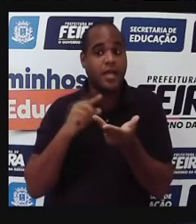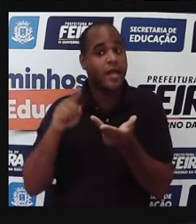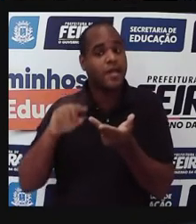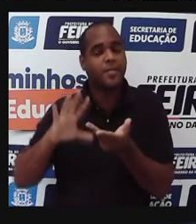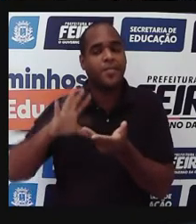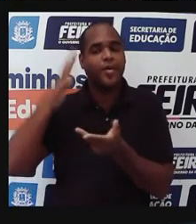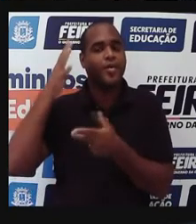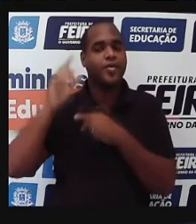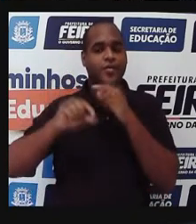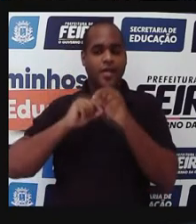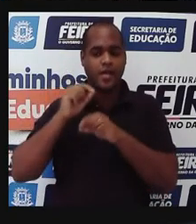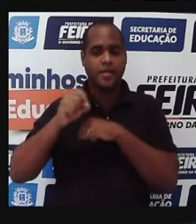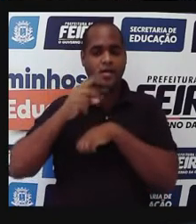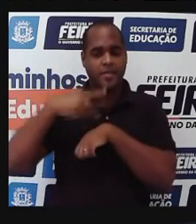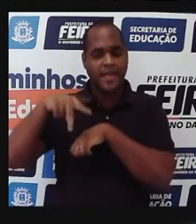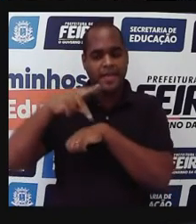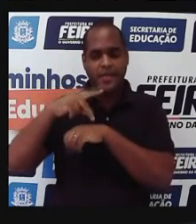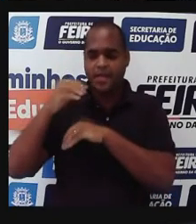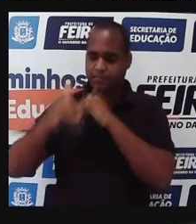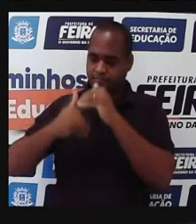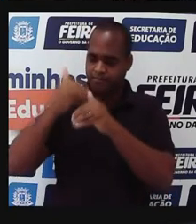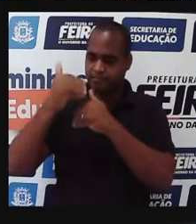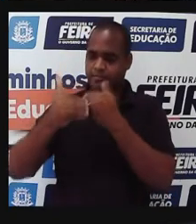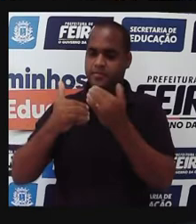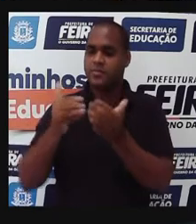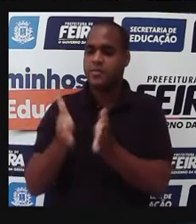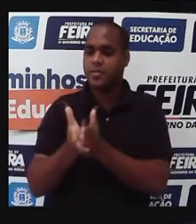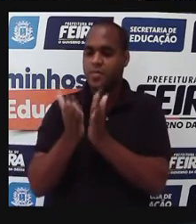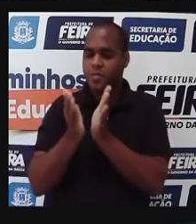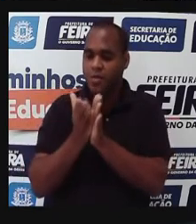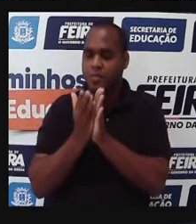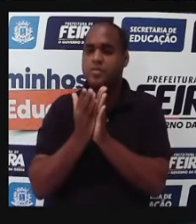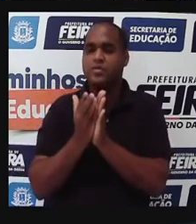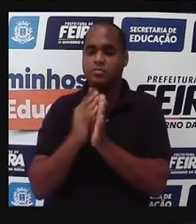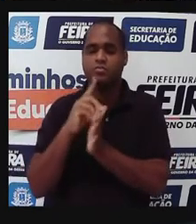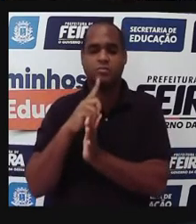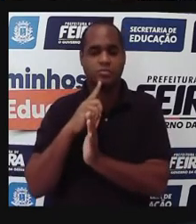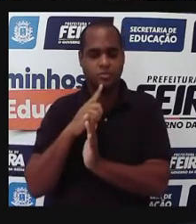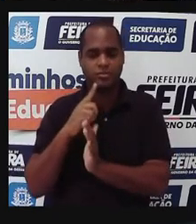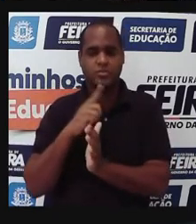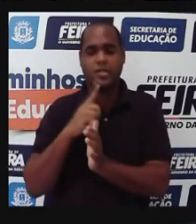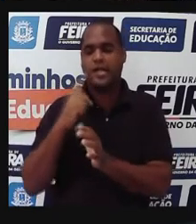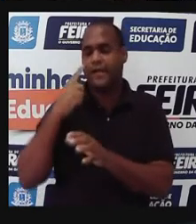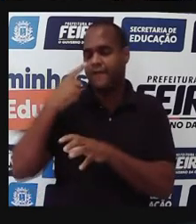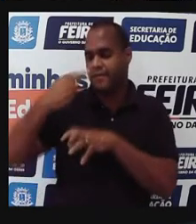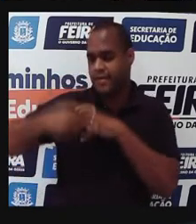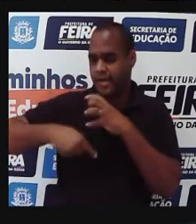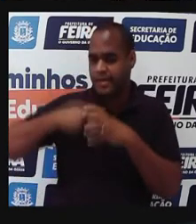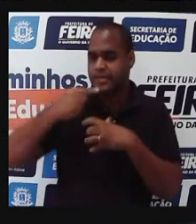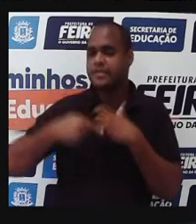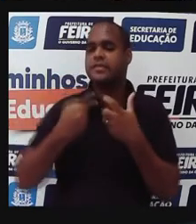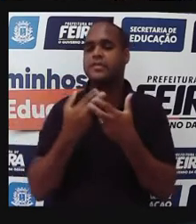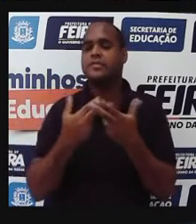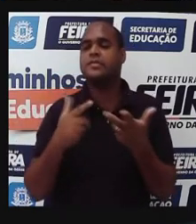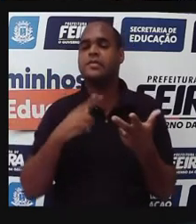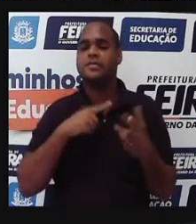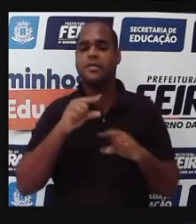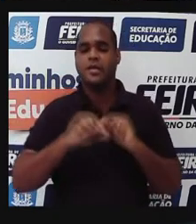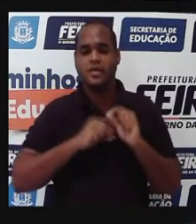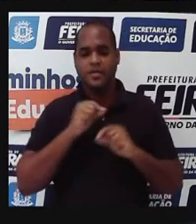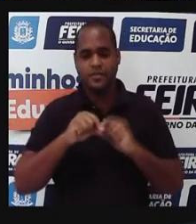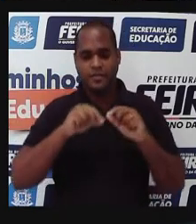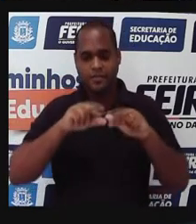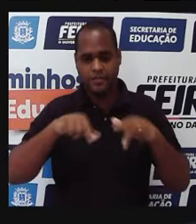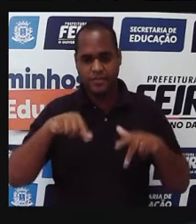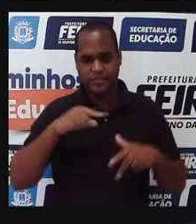acontecem em países menos desenvolvidos, mais pobres do nosso globo terrestre, e que, por conta